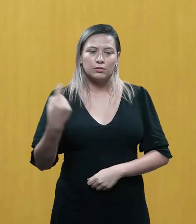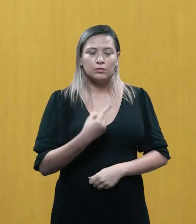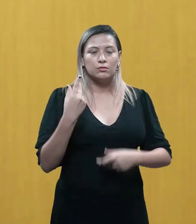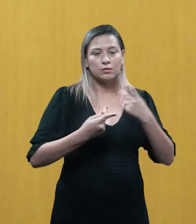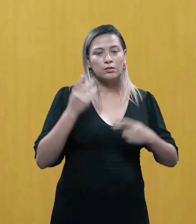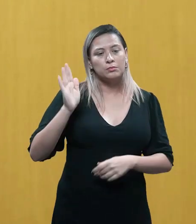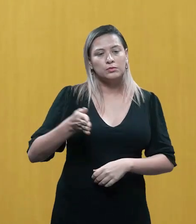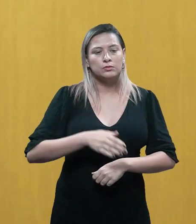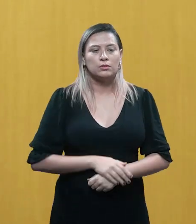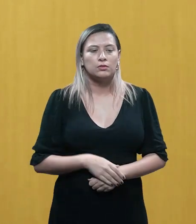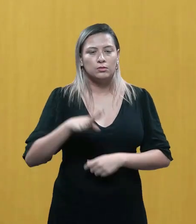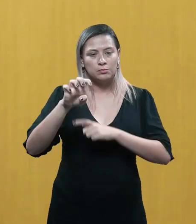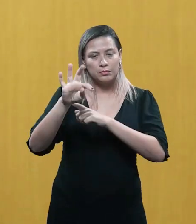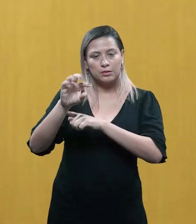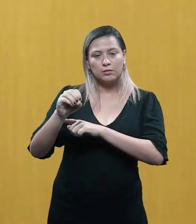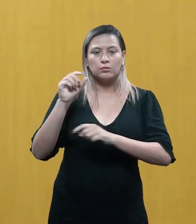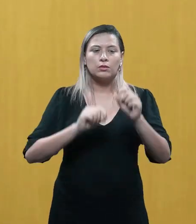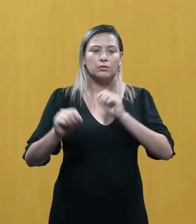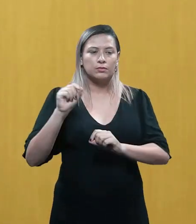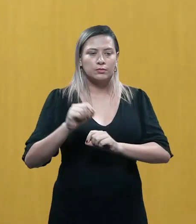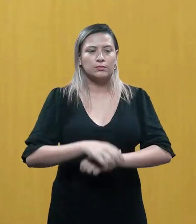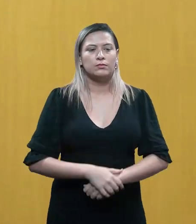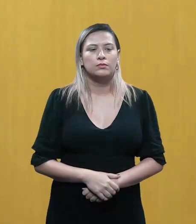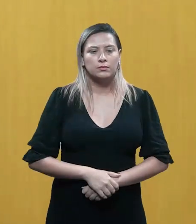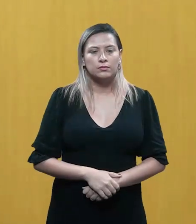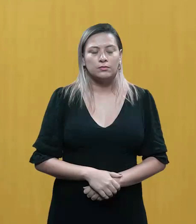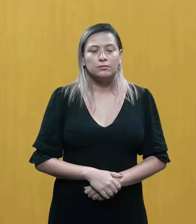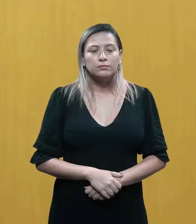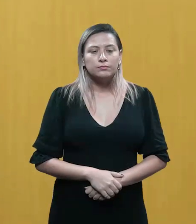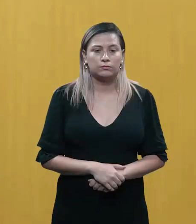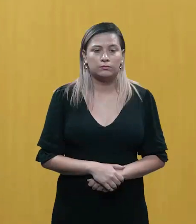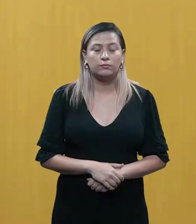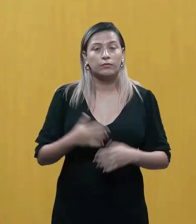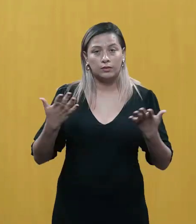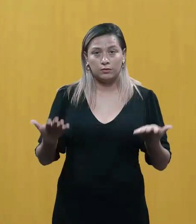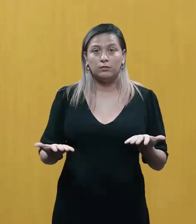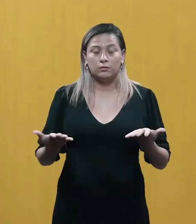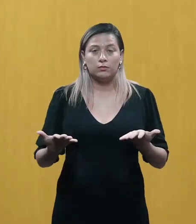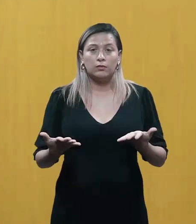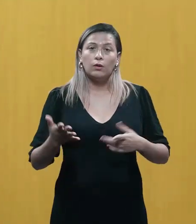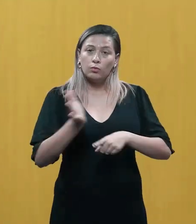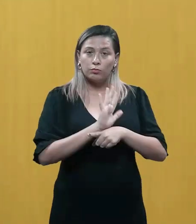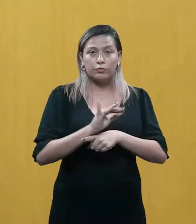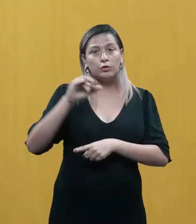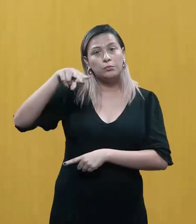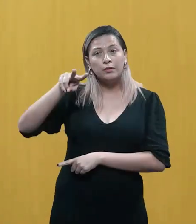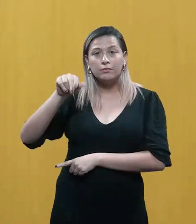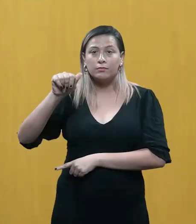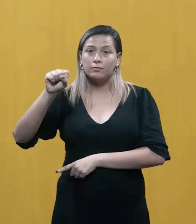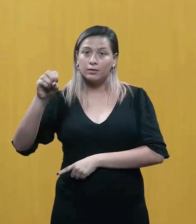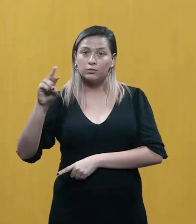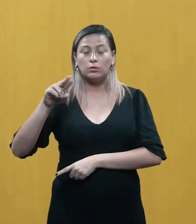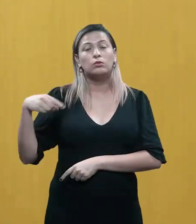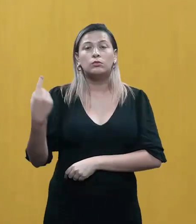falamos do Beto Brant o filme O Invasor. Então, a gente já conhece as intenções de matar